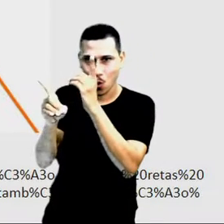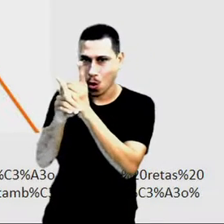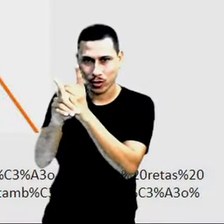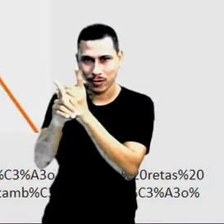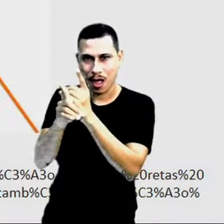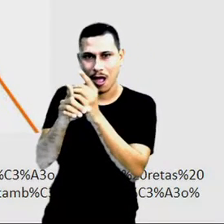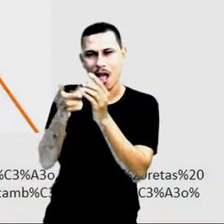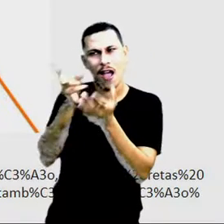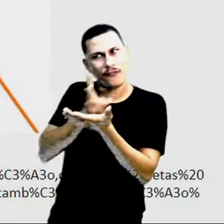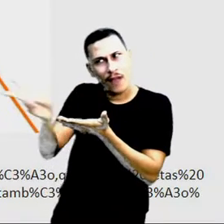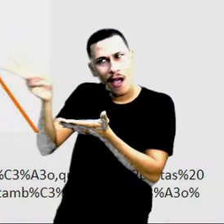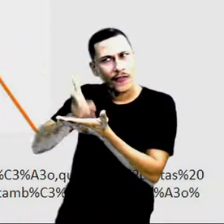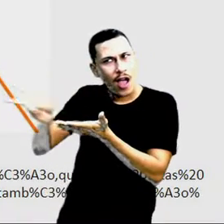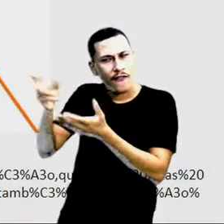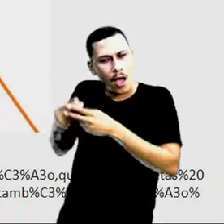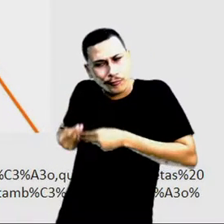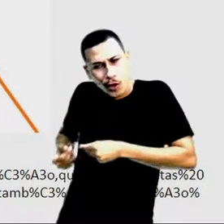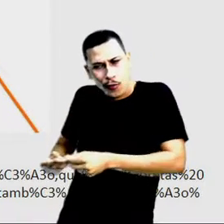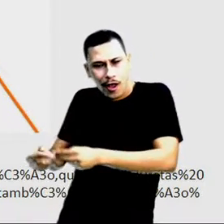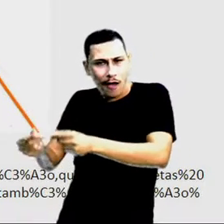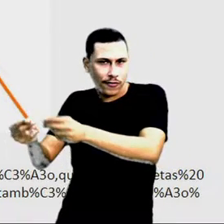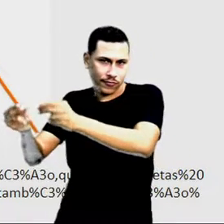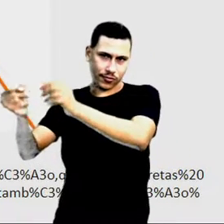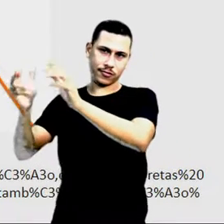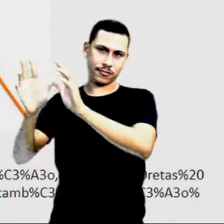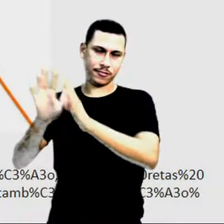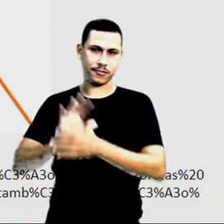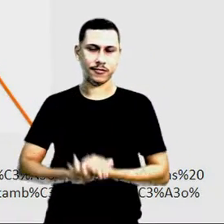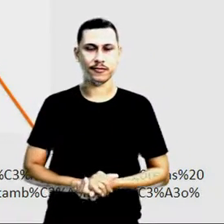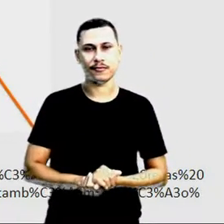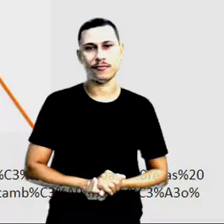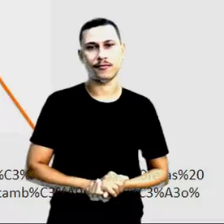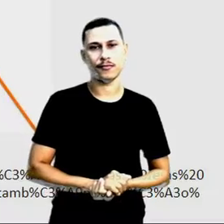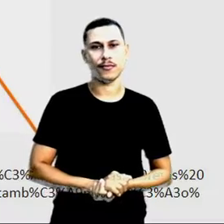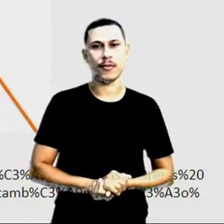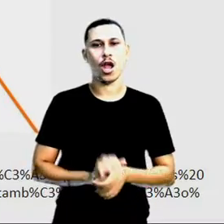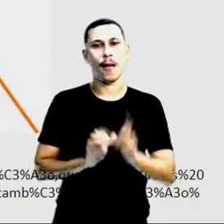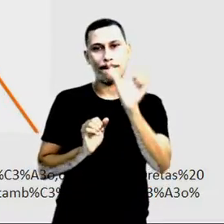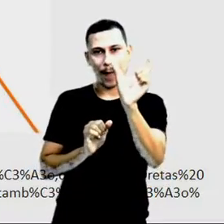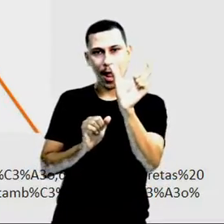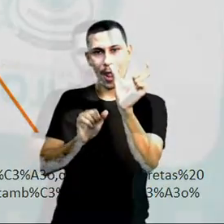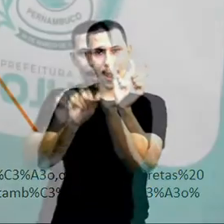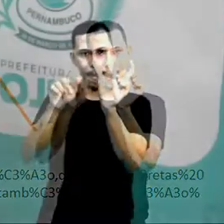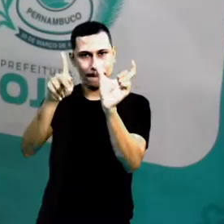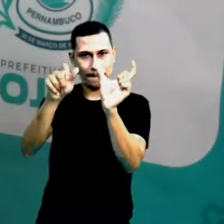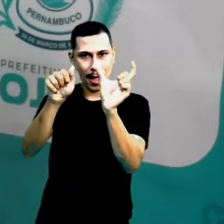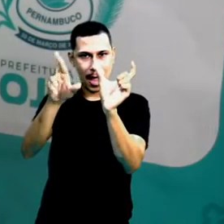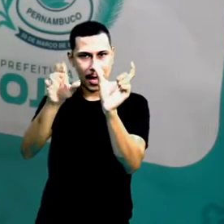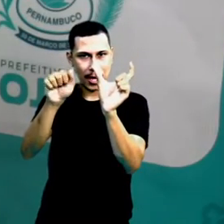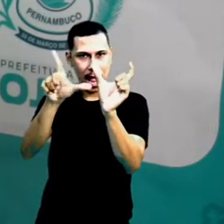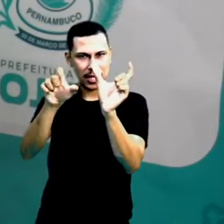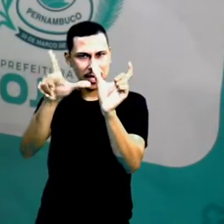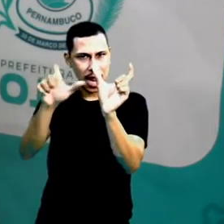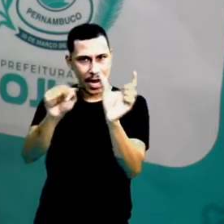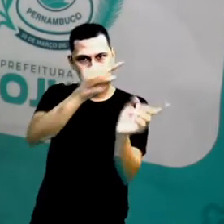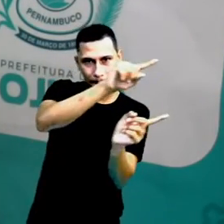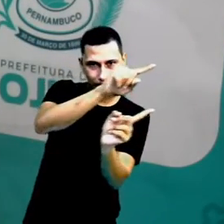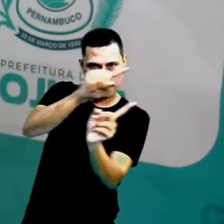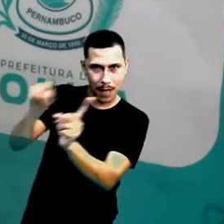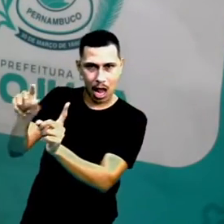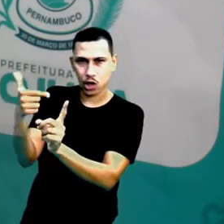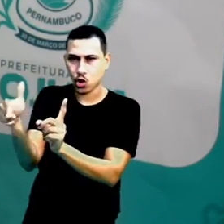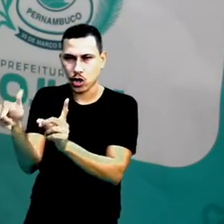até o infinito sem se encontrarem uma com a outra, né? Então, a gente chama isso de retas paralelas, quando elas não se